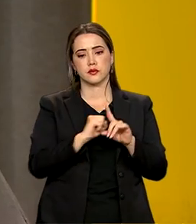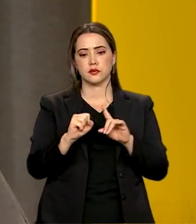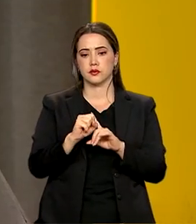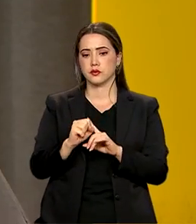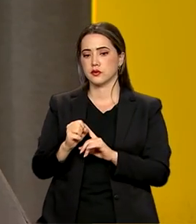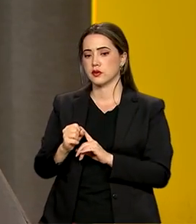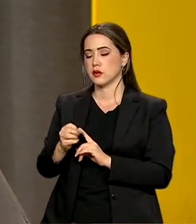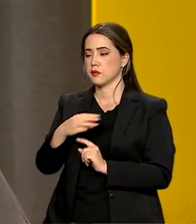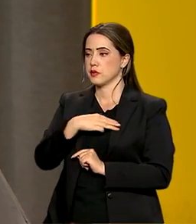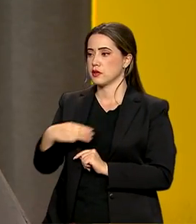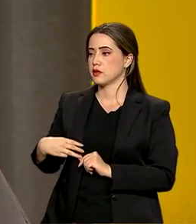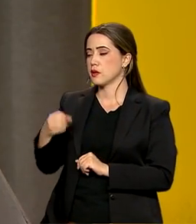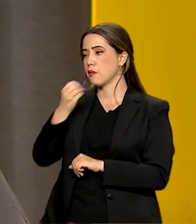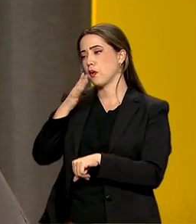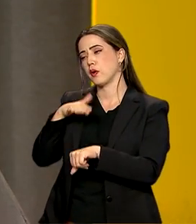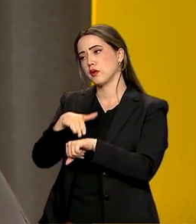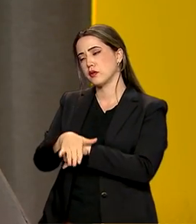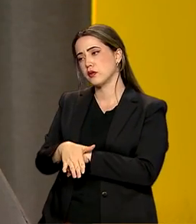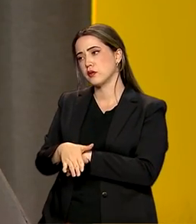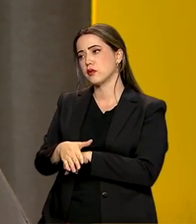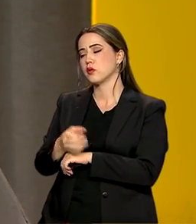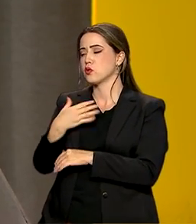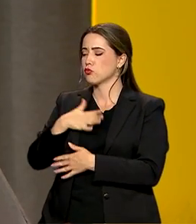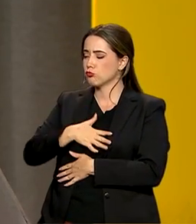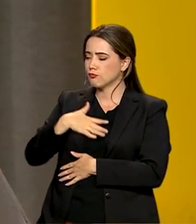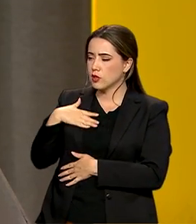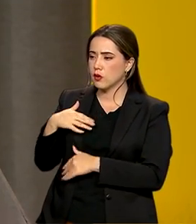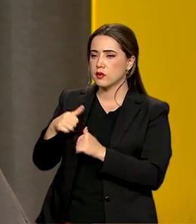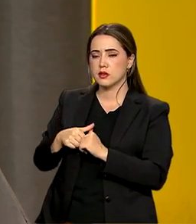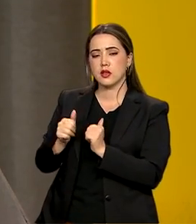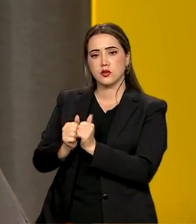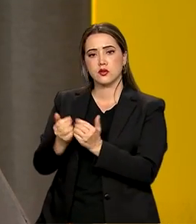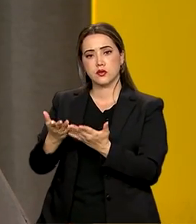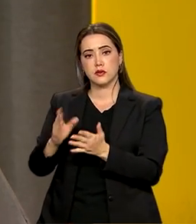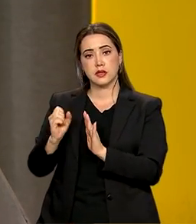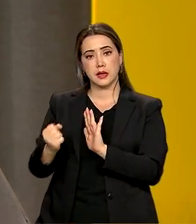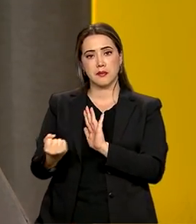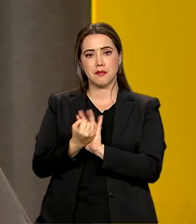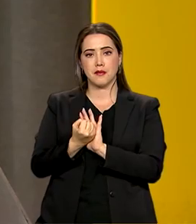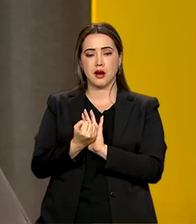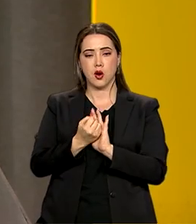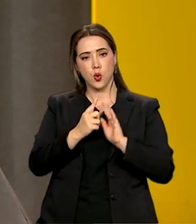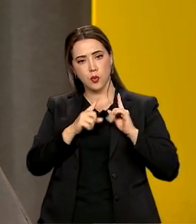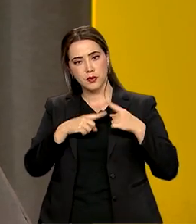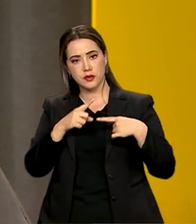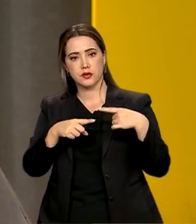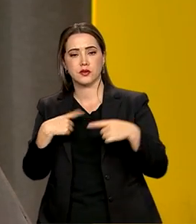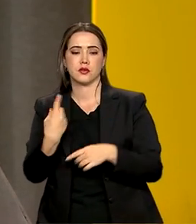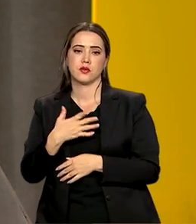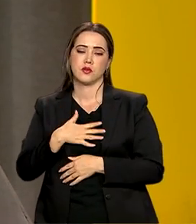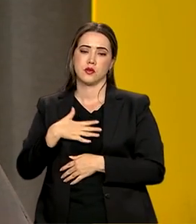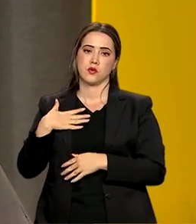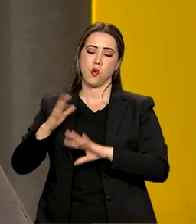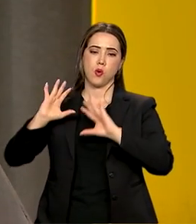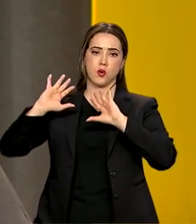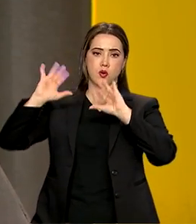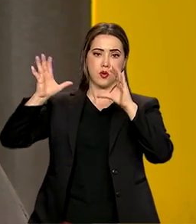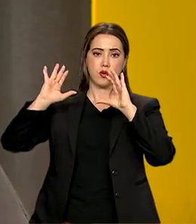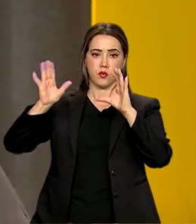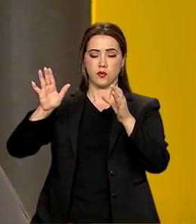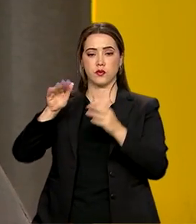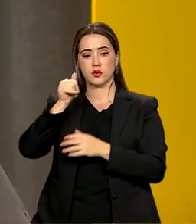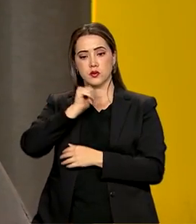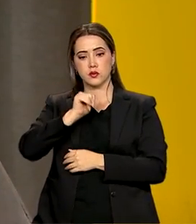muito boa noite. Uma honra tê-la aqui no Brasil em Dia, você que marcou toda uma geração aí, com muito orgulho no voleibol feminino.